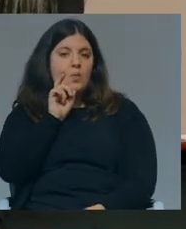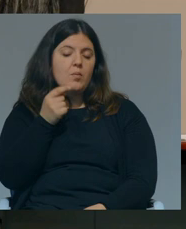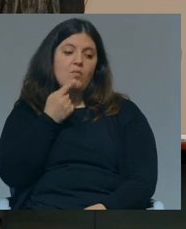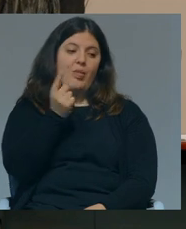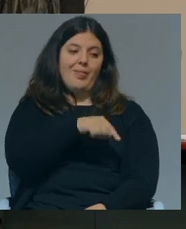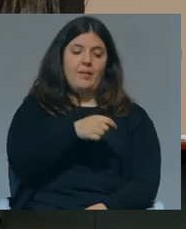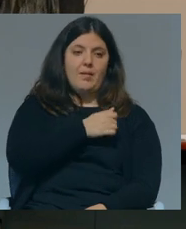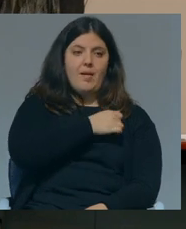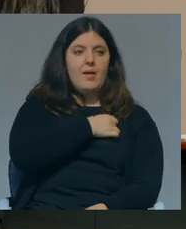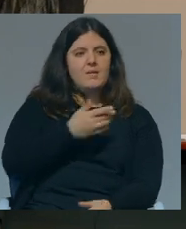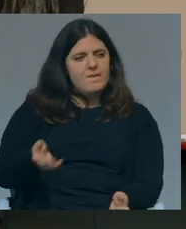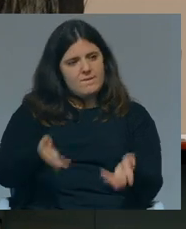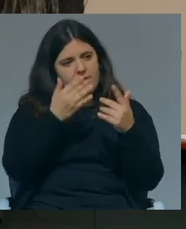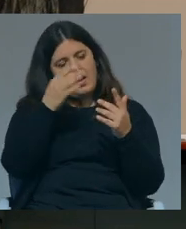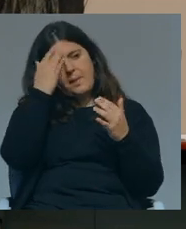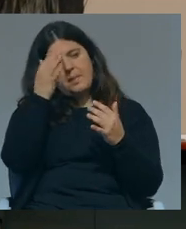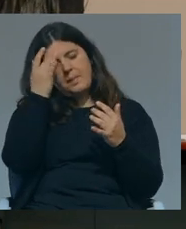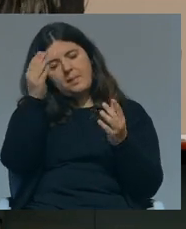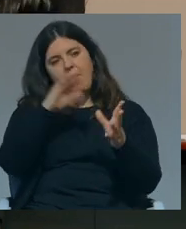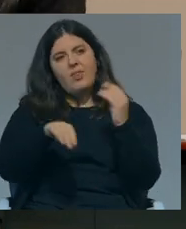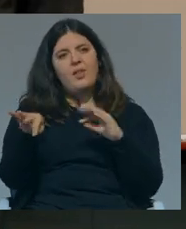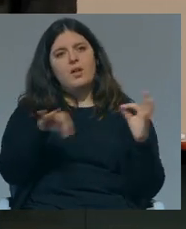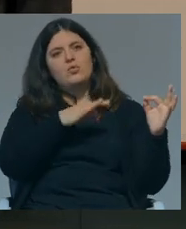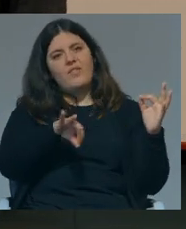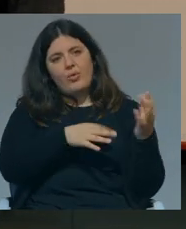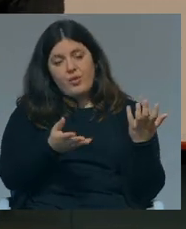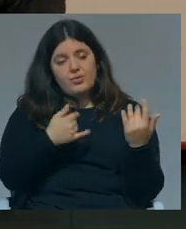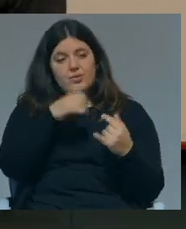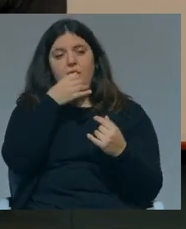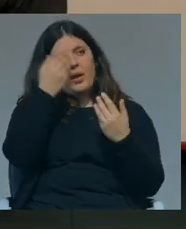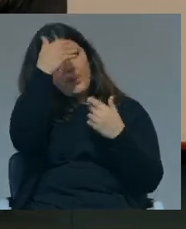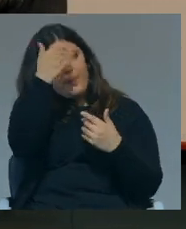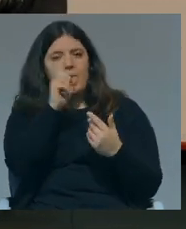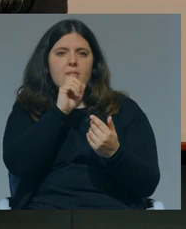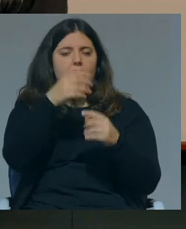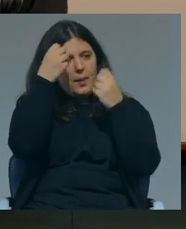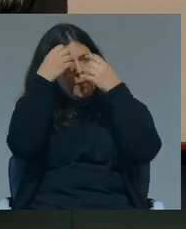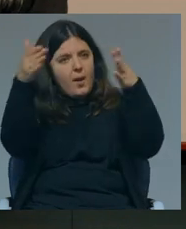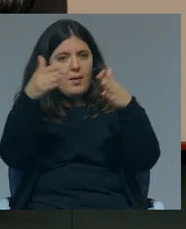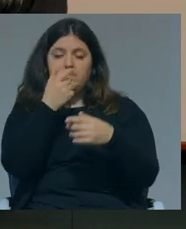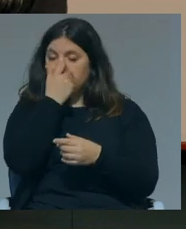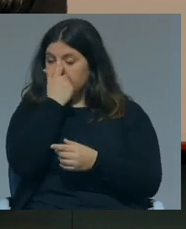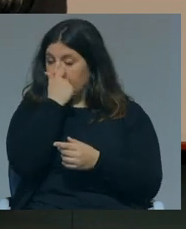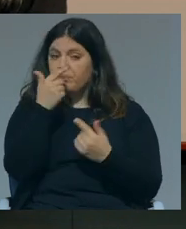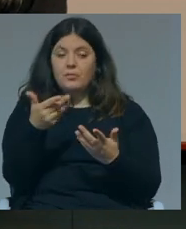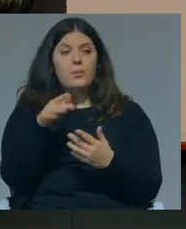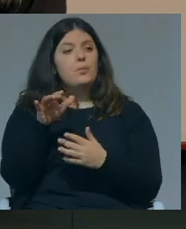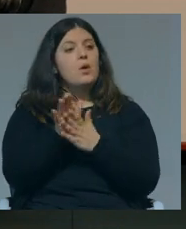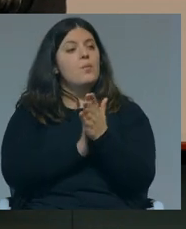regressar e portanto vai lá aprender a tocar violino porque isso é que tu vai expandir a cabeça e no fundo pegando sono